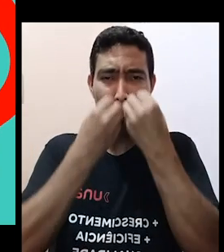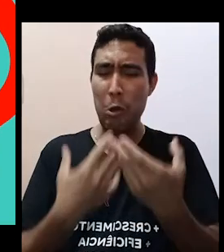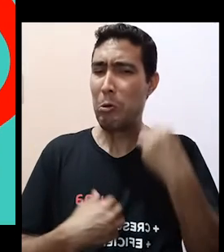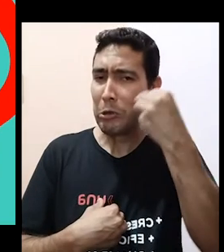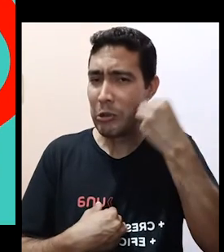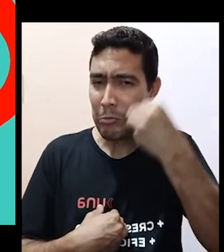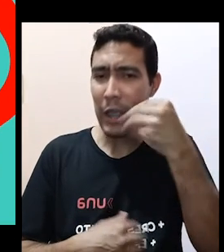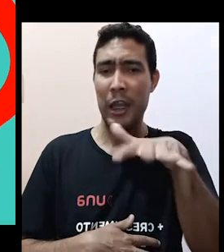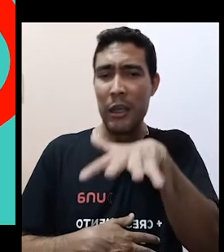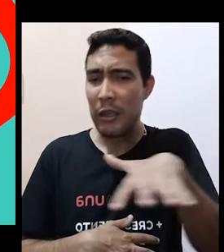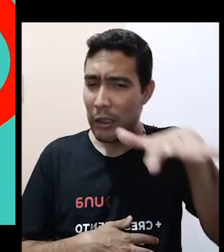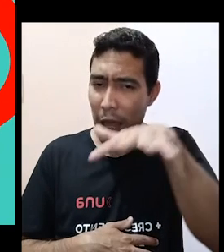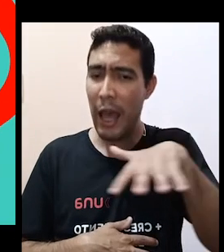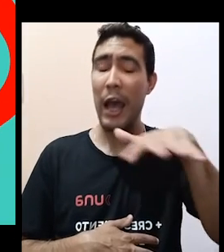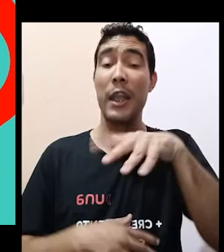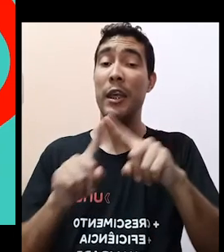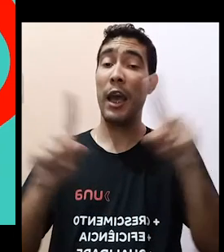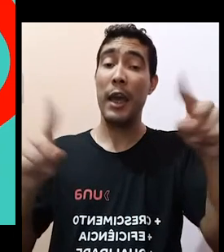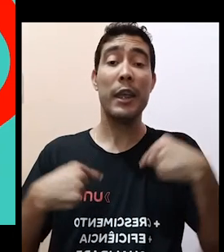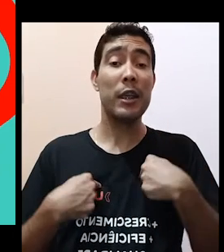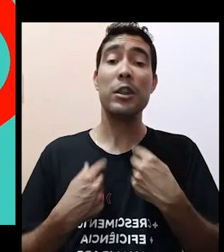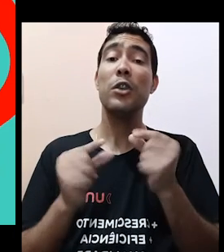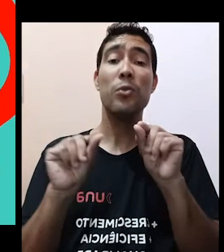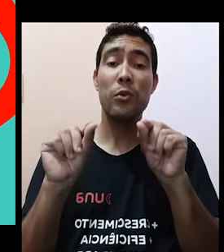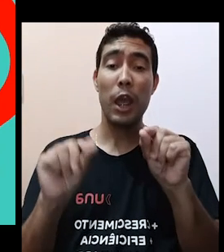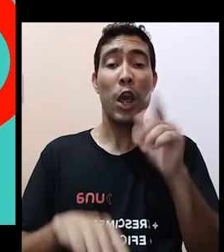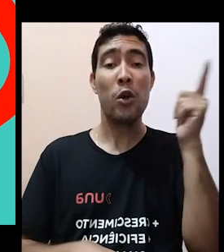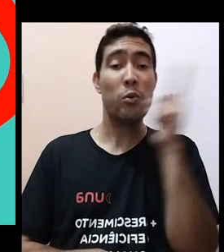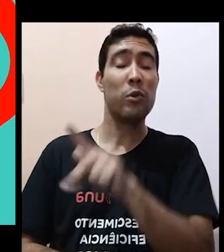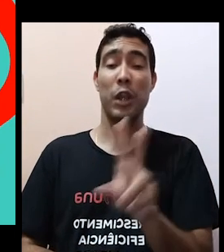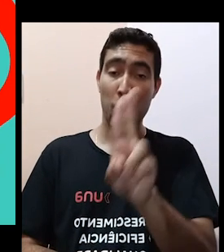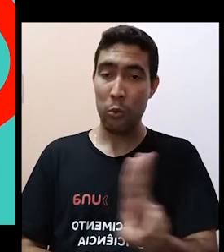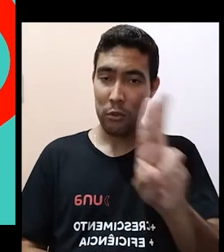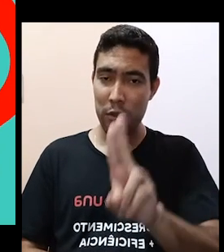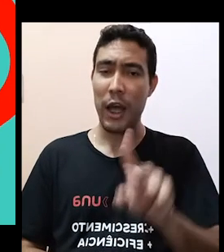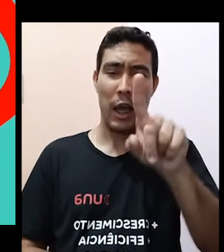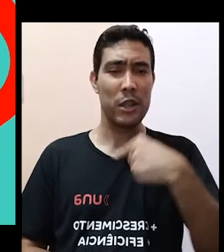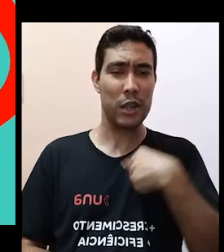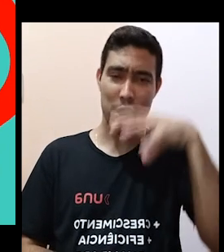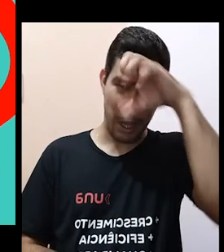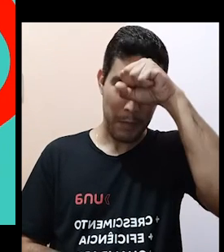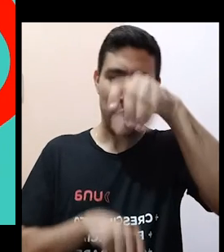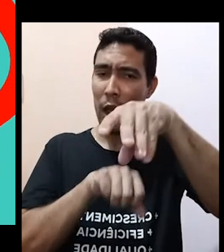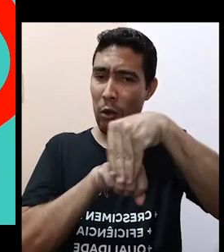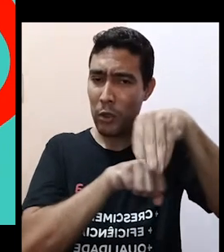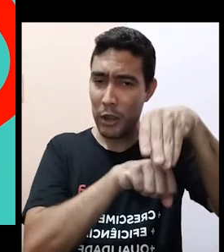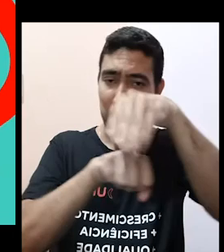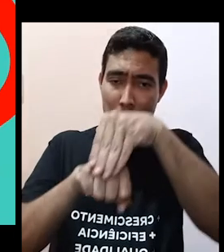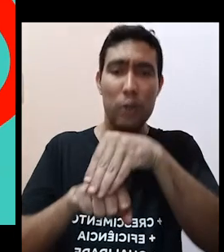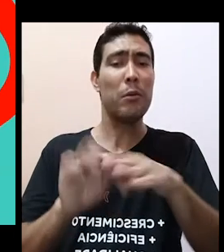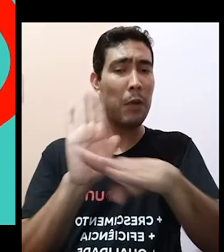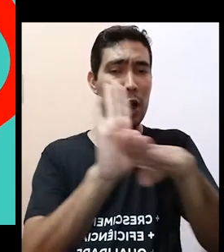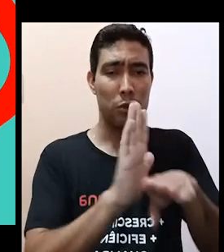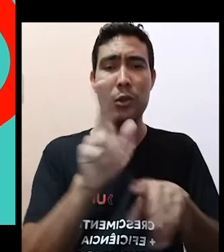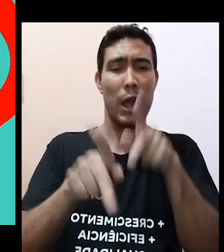na área, e dessa forma, podemos aí utilizar os nossos conhecimentos para ajudar toda a população